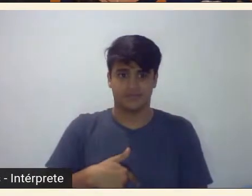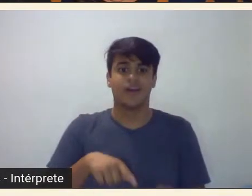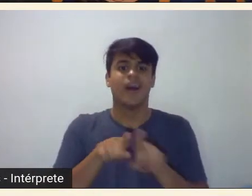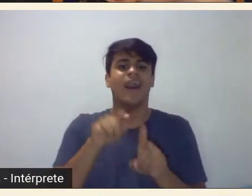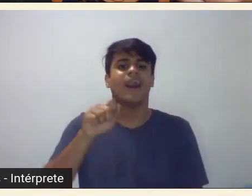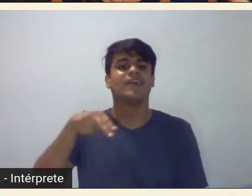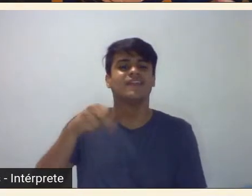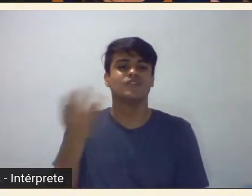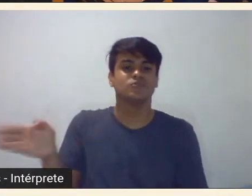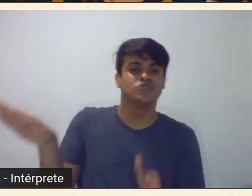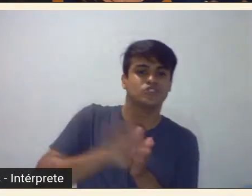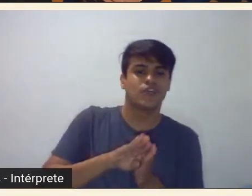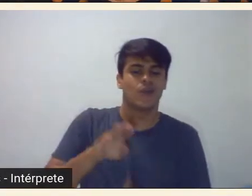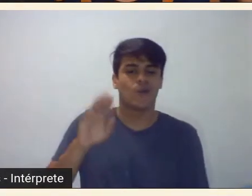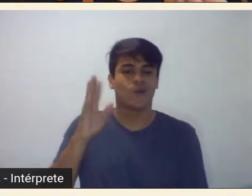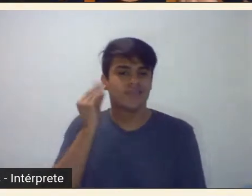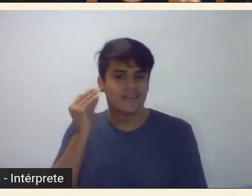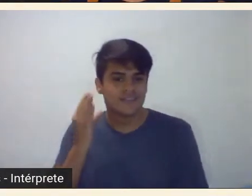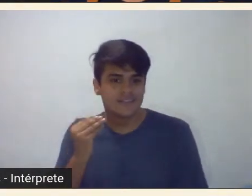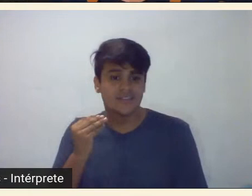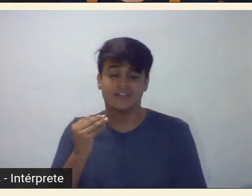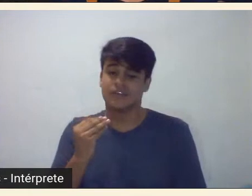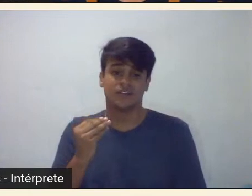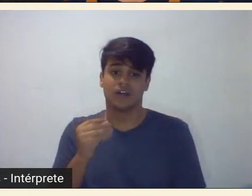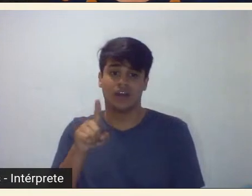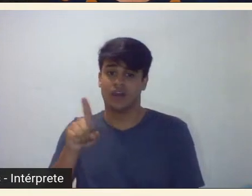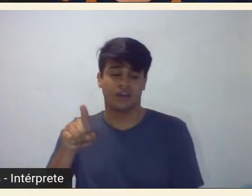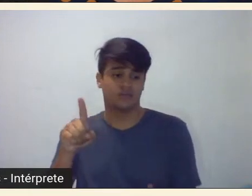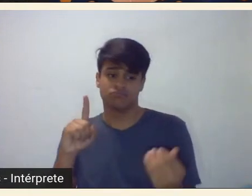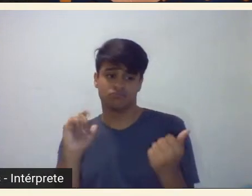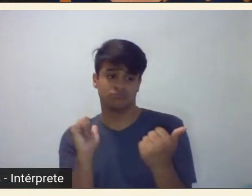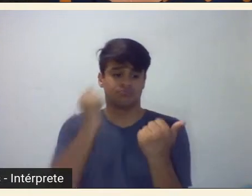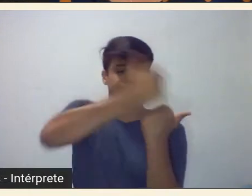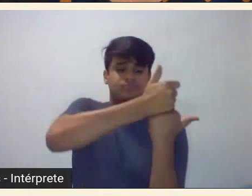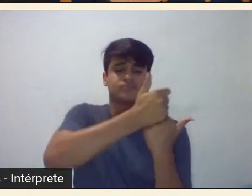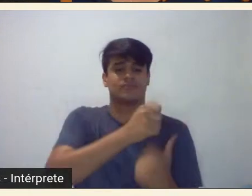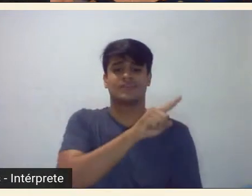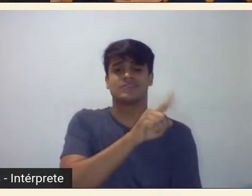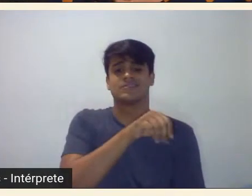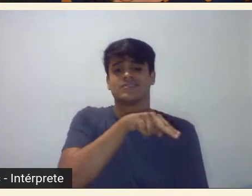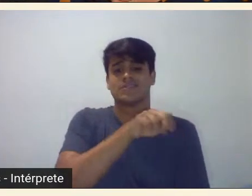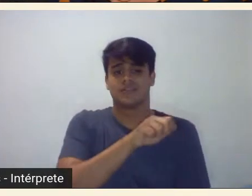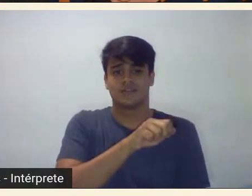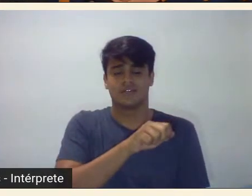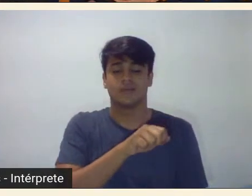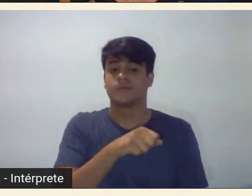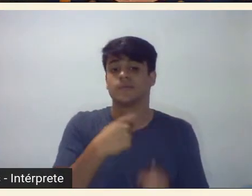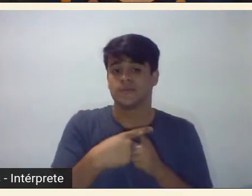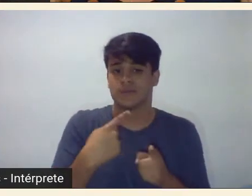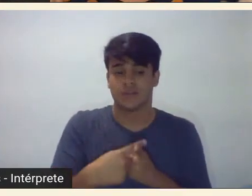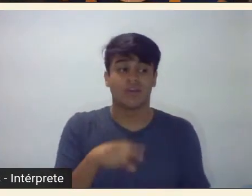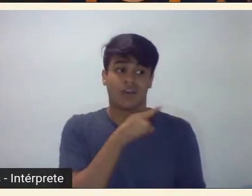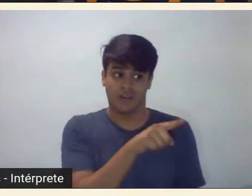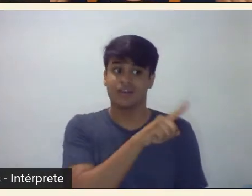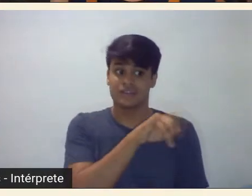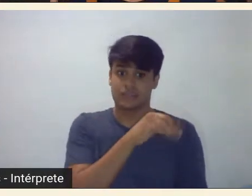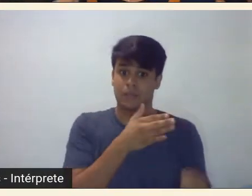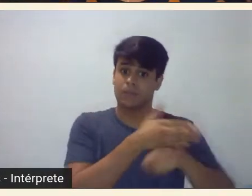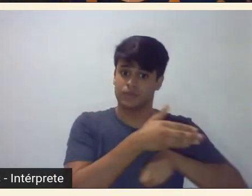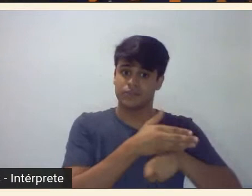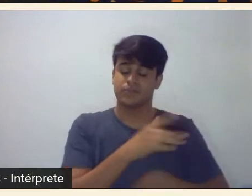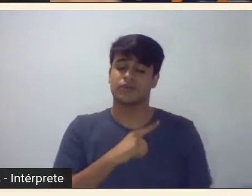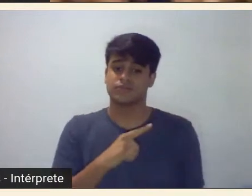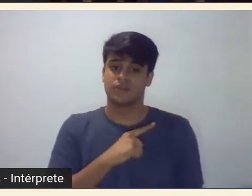ela chega e ela toma o lugar por exemplo da Zina Aita na Semana da Arte Moderna a Zina participou e os estudos